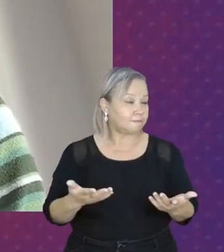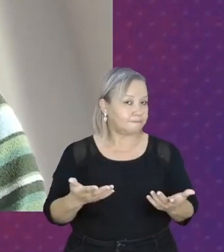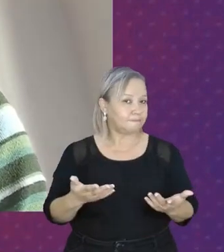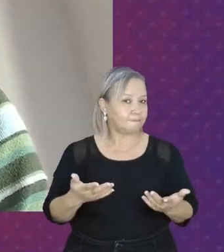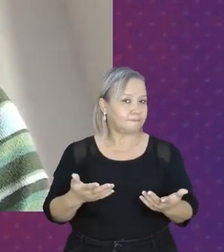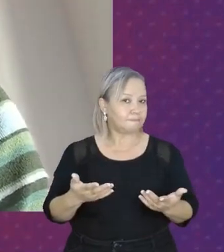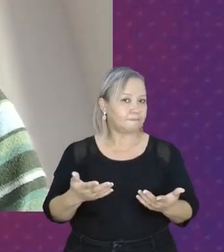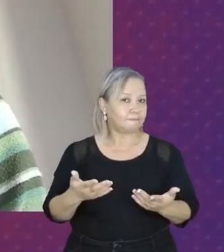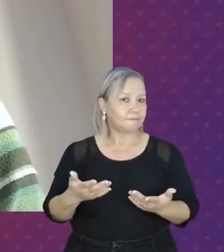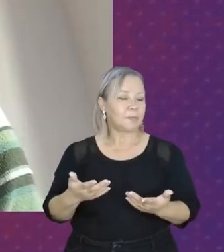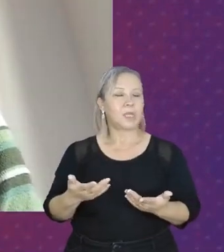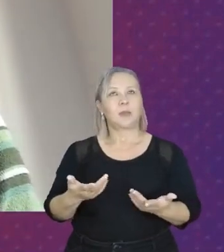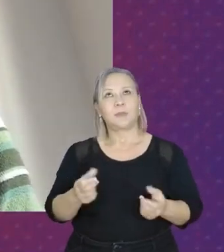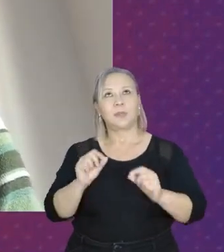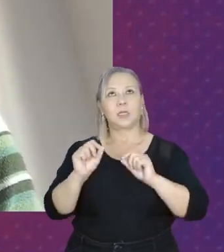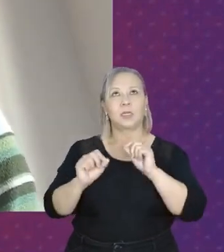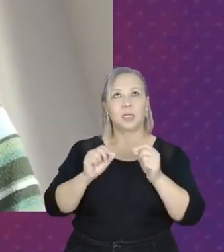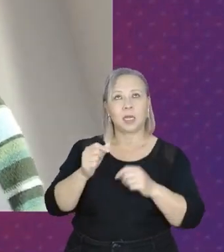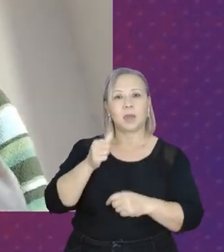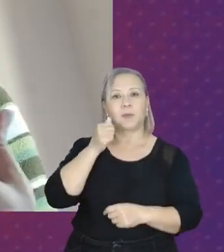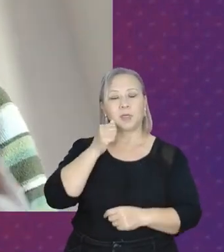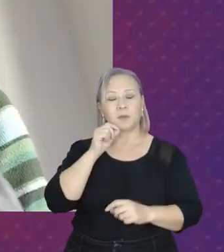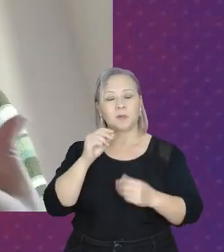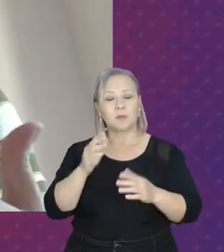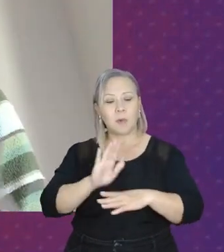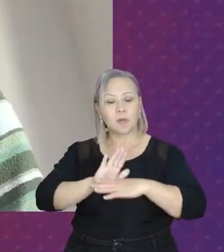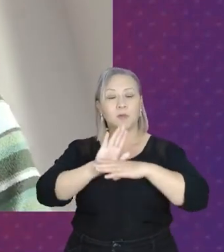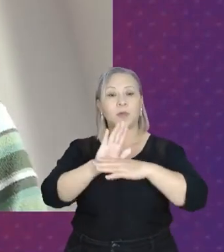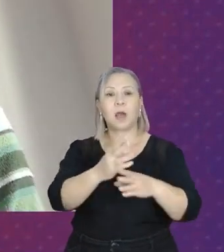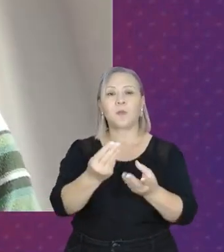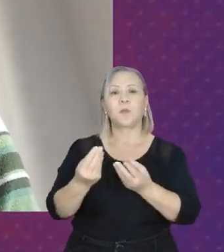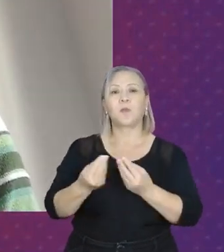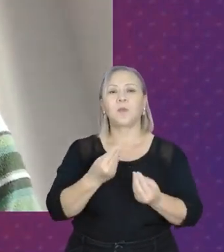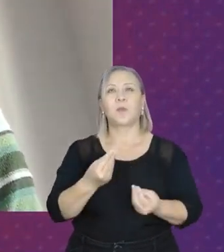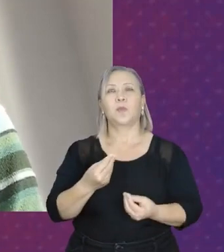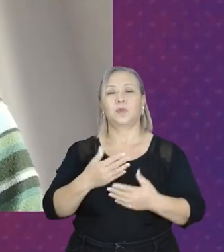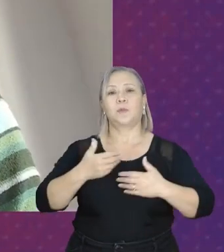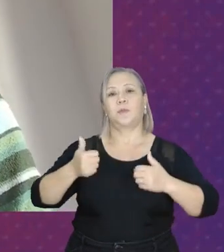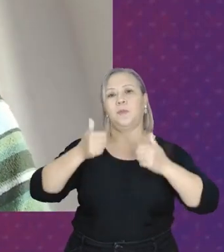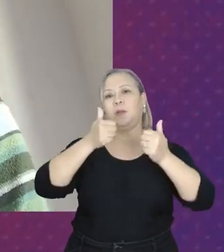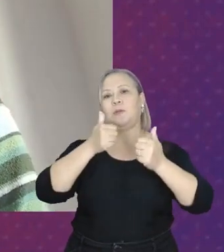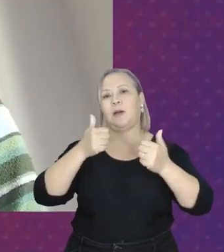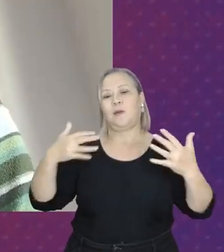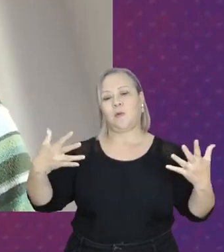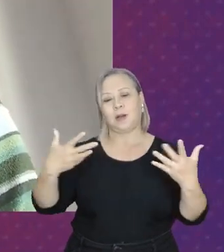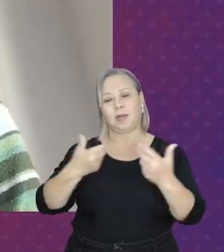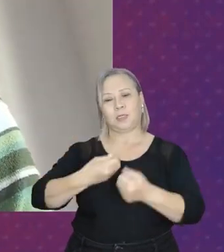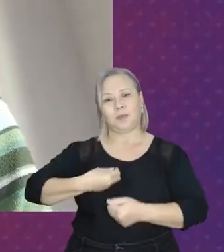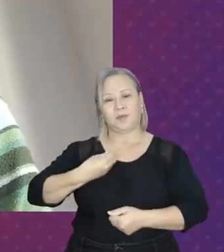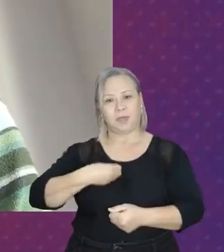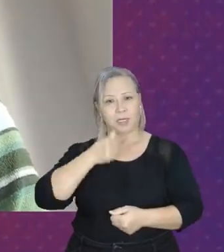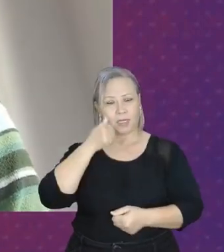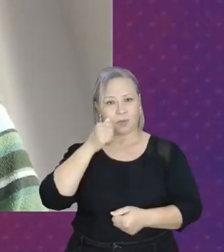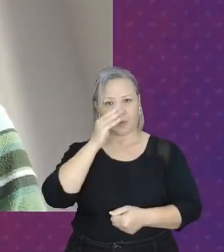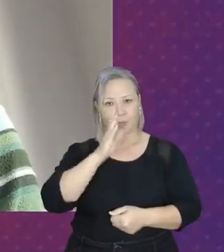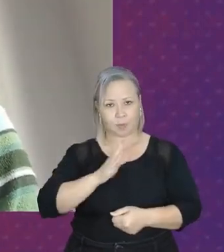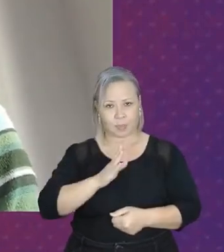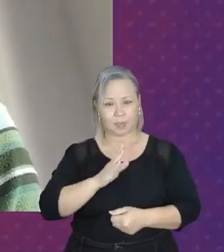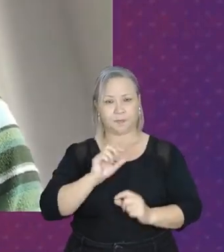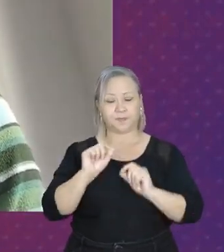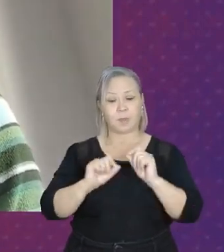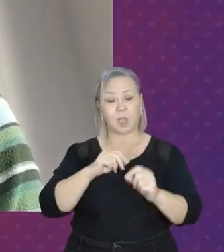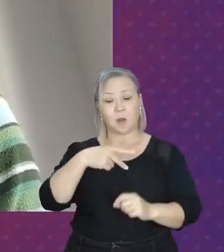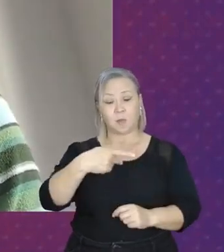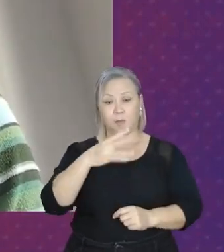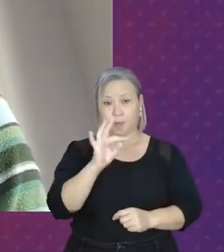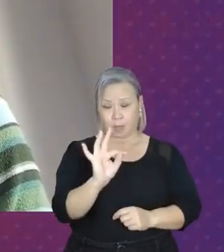ajudar muito a vidinha e a qualidade, a melhorar a qualidade de vida das mulheres brasileiras. Então, para o PT,